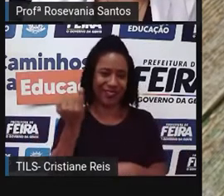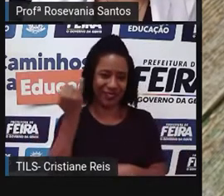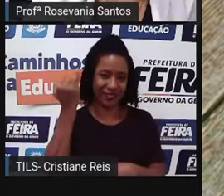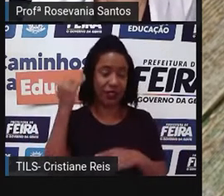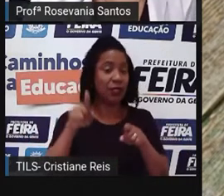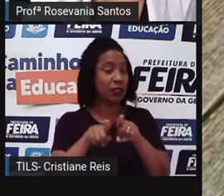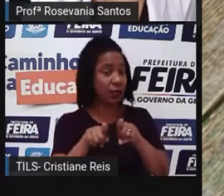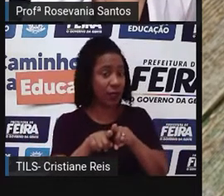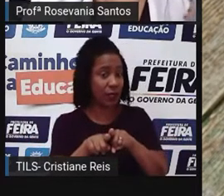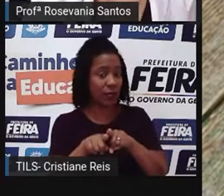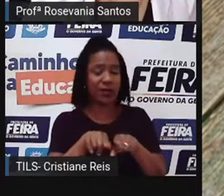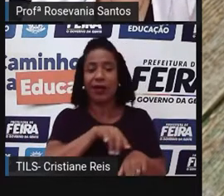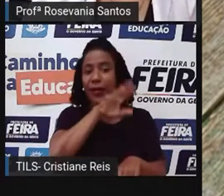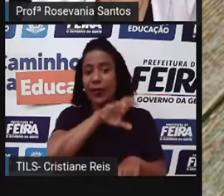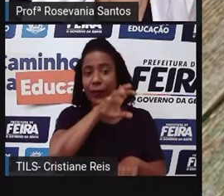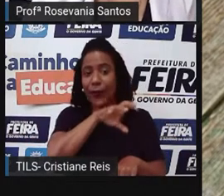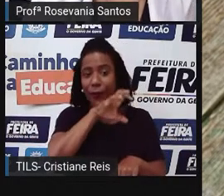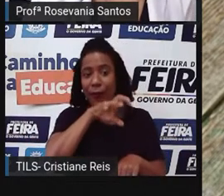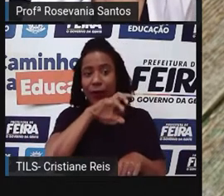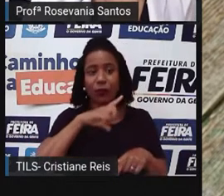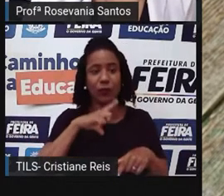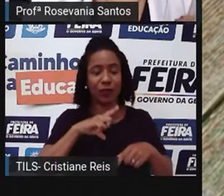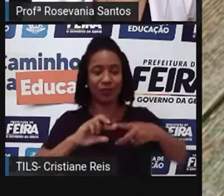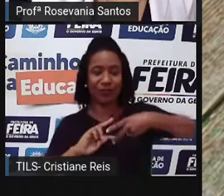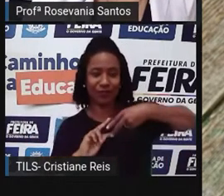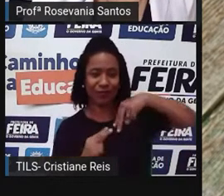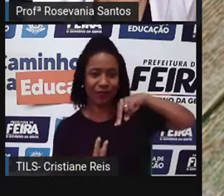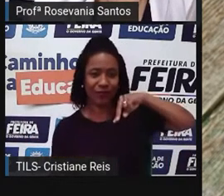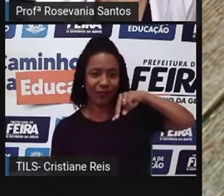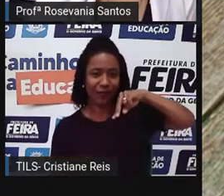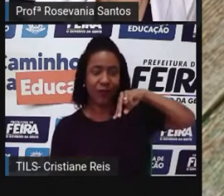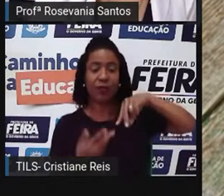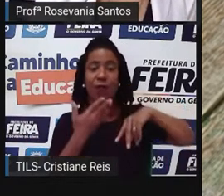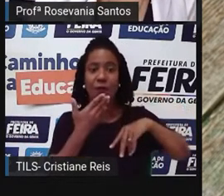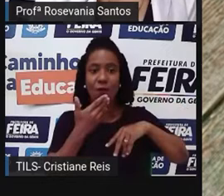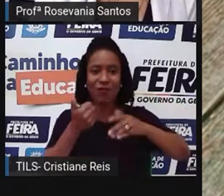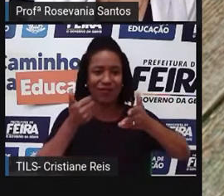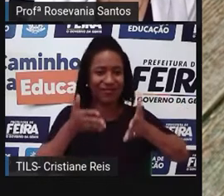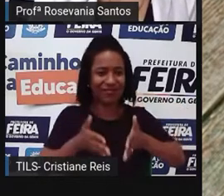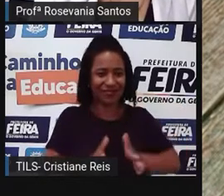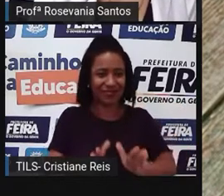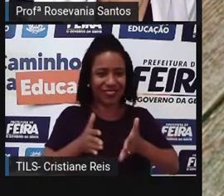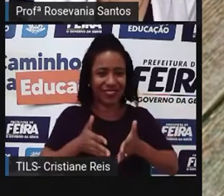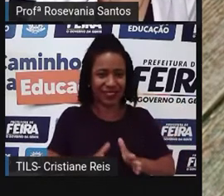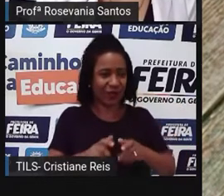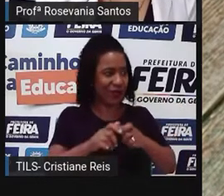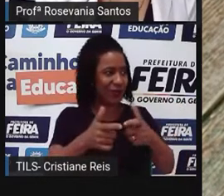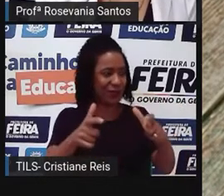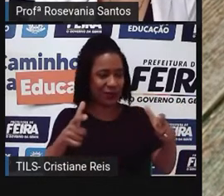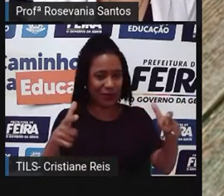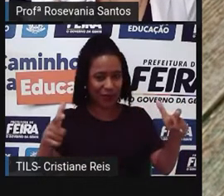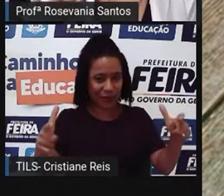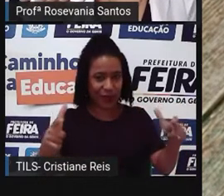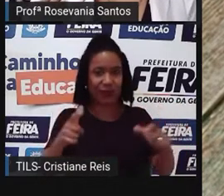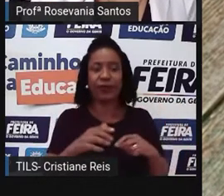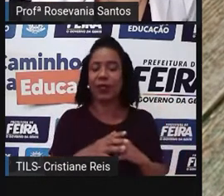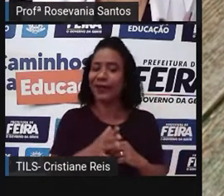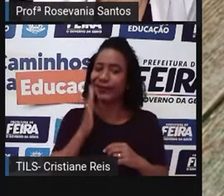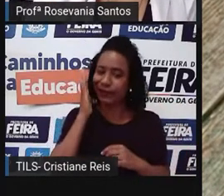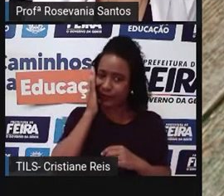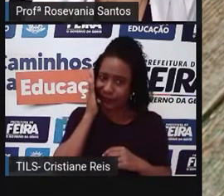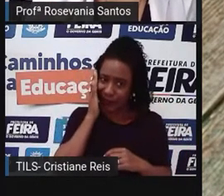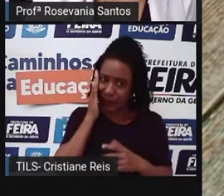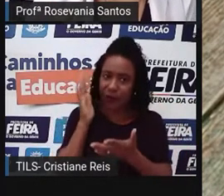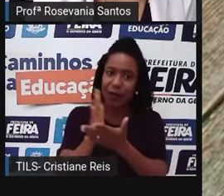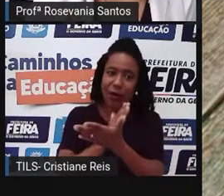genético dos animais. Mas a gente sabe também que, às vezes, né? A quantidade de agrotóxicos, o